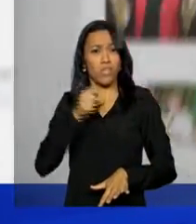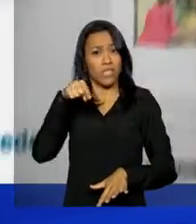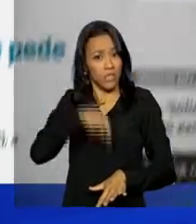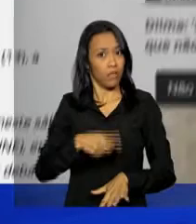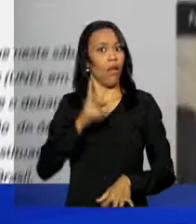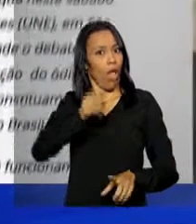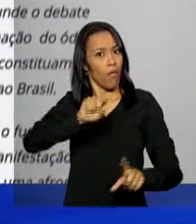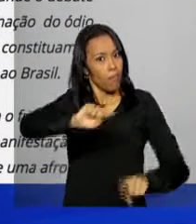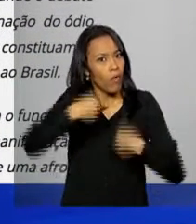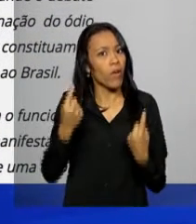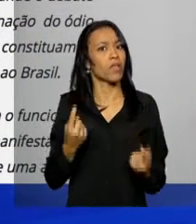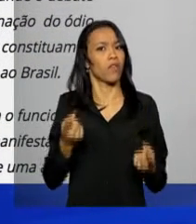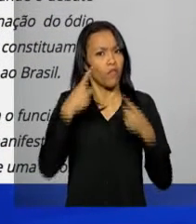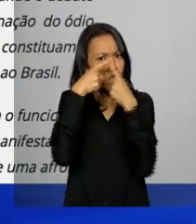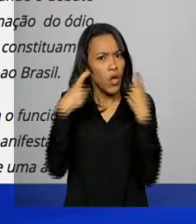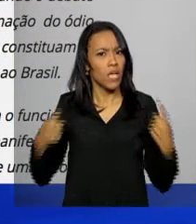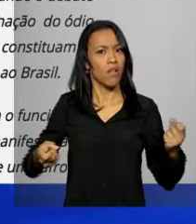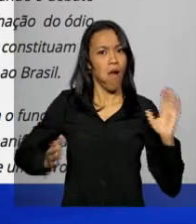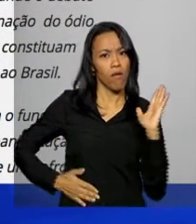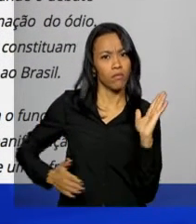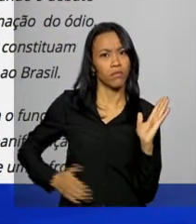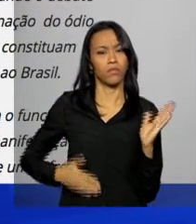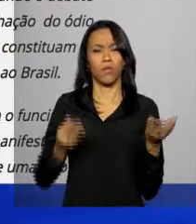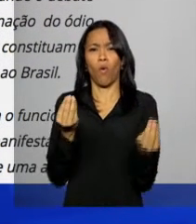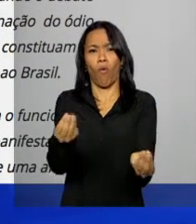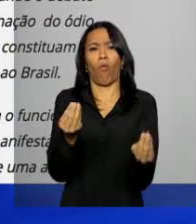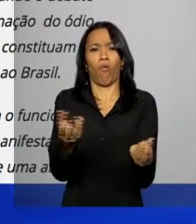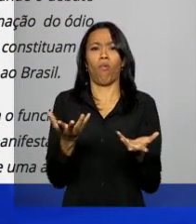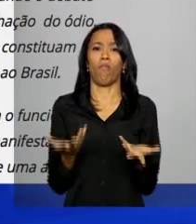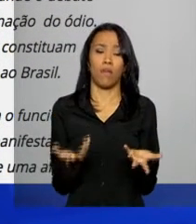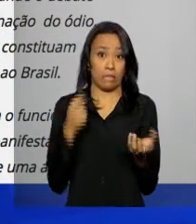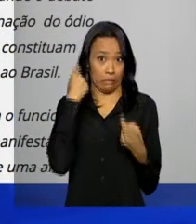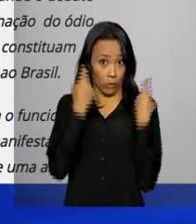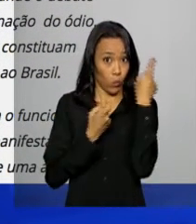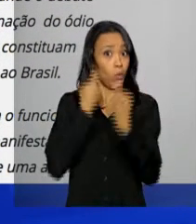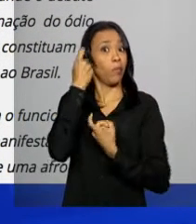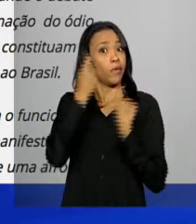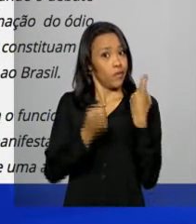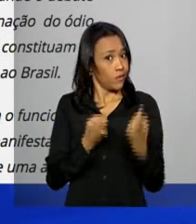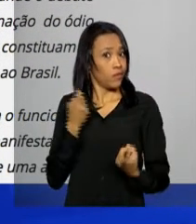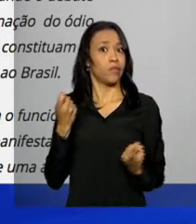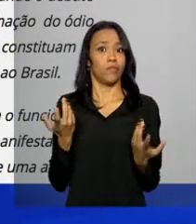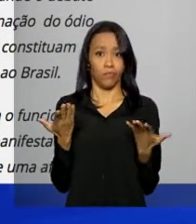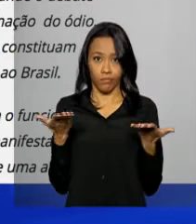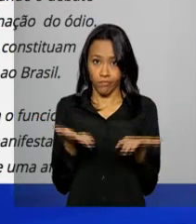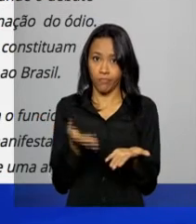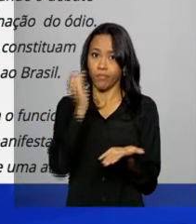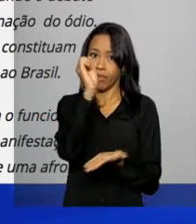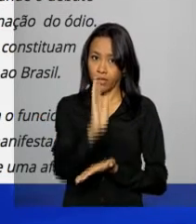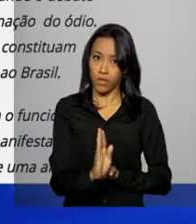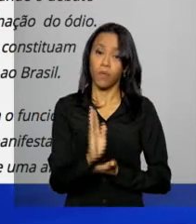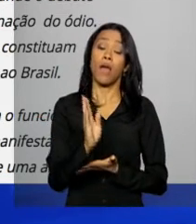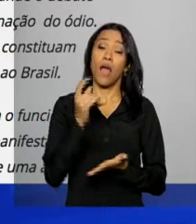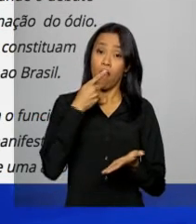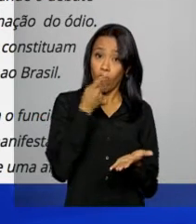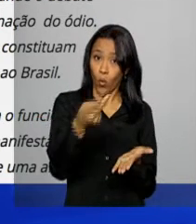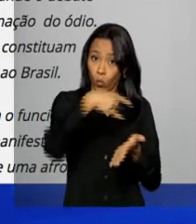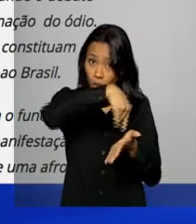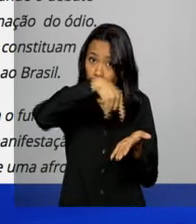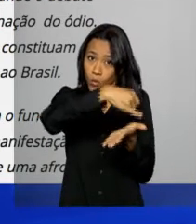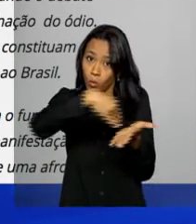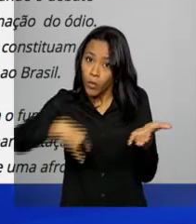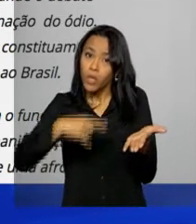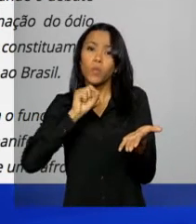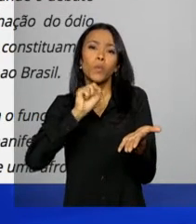provocação, violência e vandalismo e que prestam enorme e preocupante desserviço ao Brasil. Ainda na nota, a presidenta